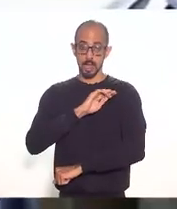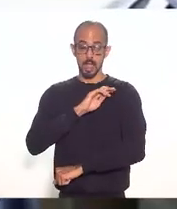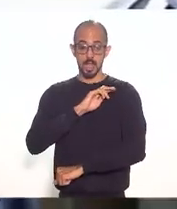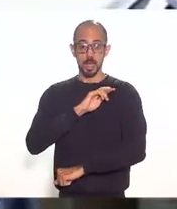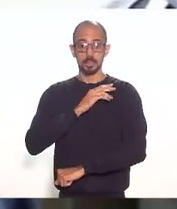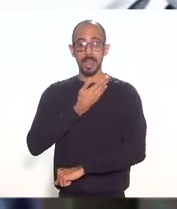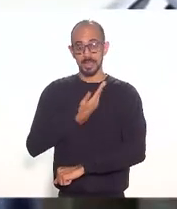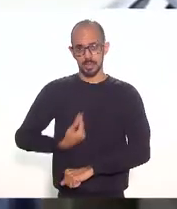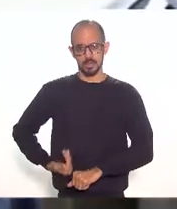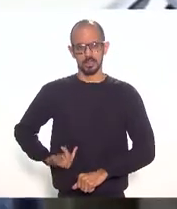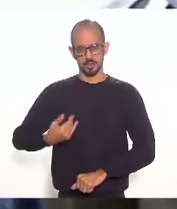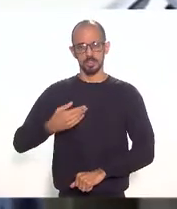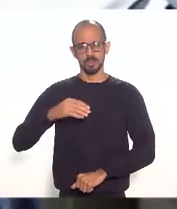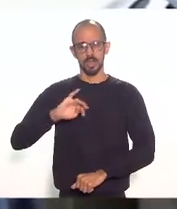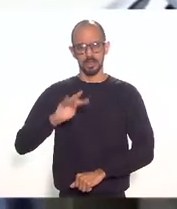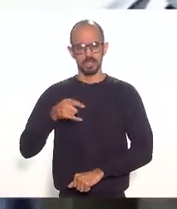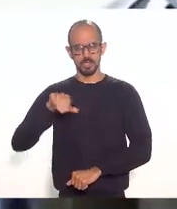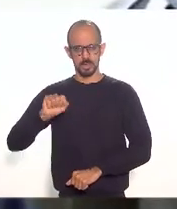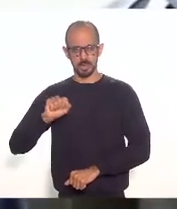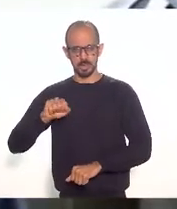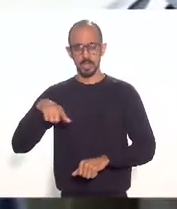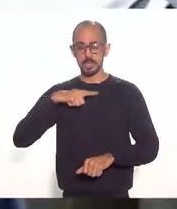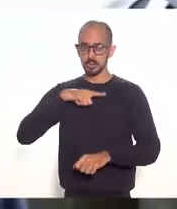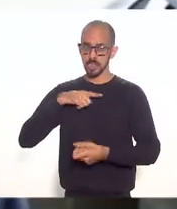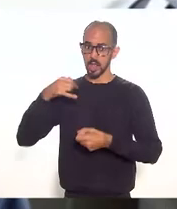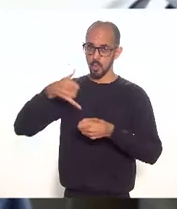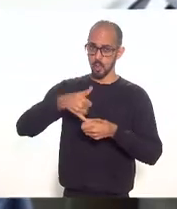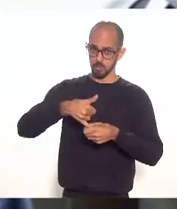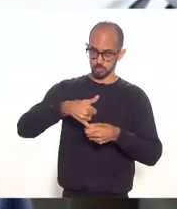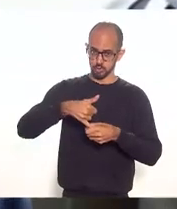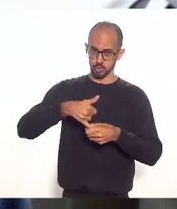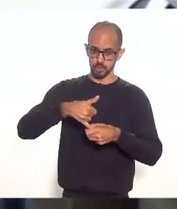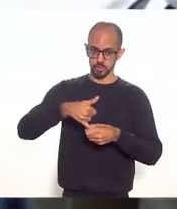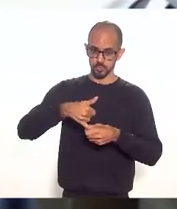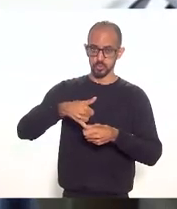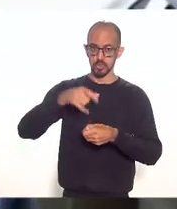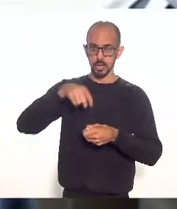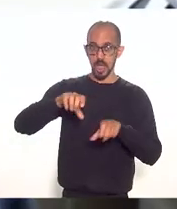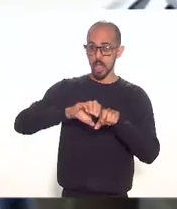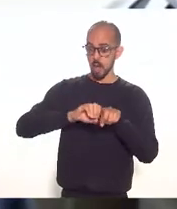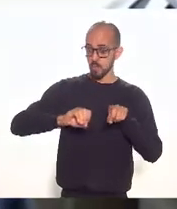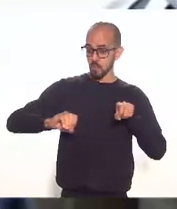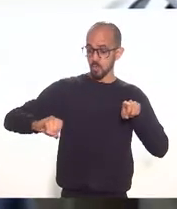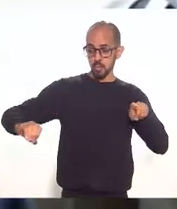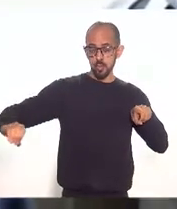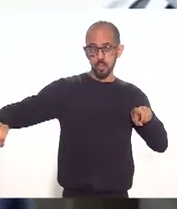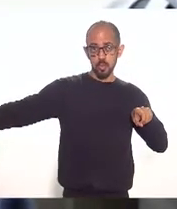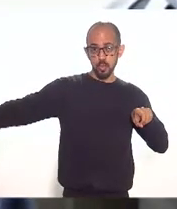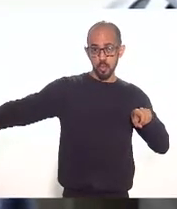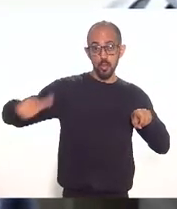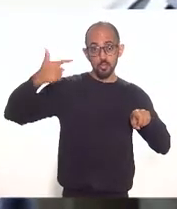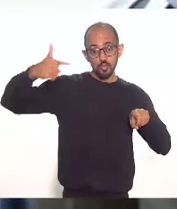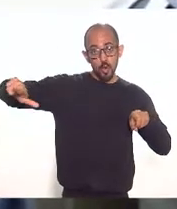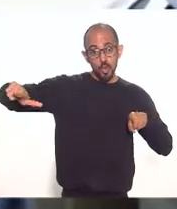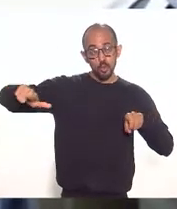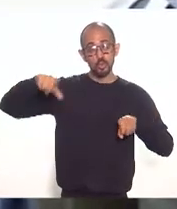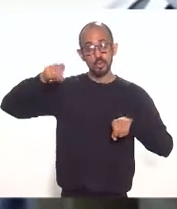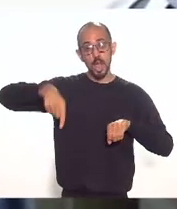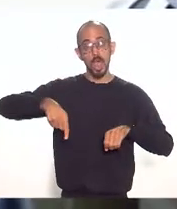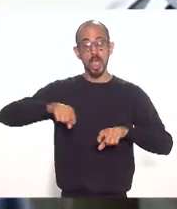recebem o combustível por dutos. Os outros aeroportos recebem